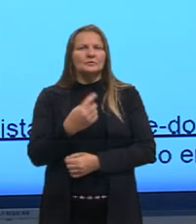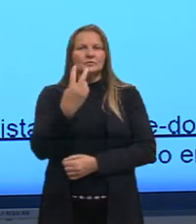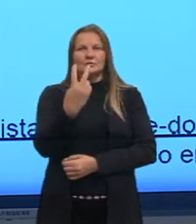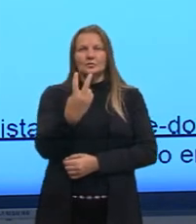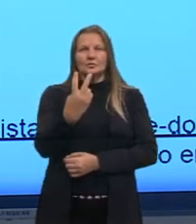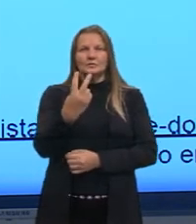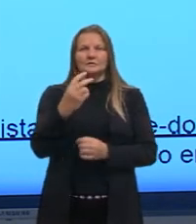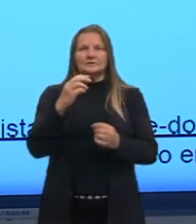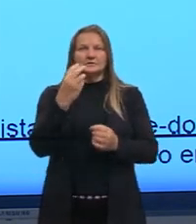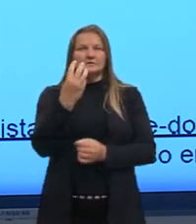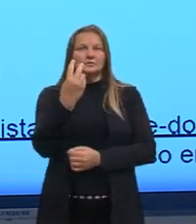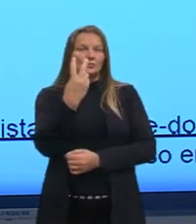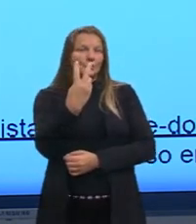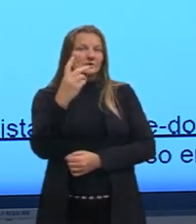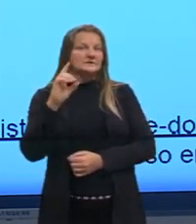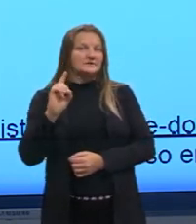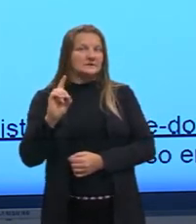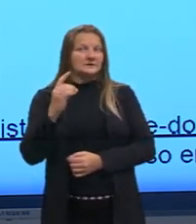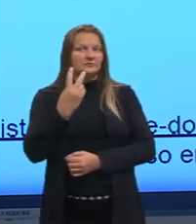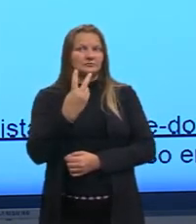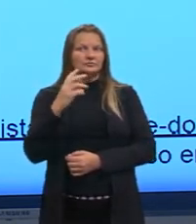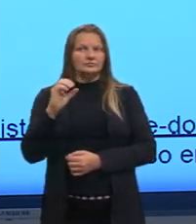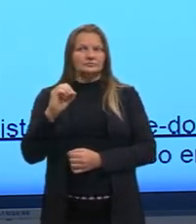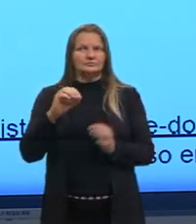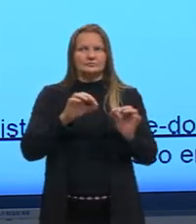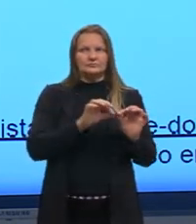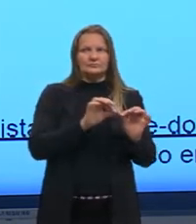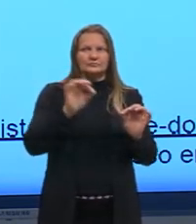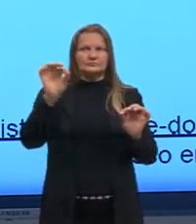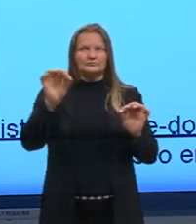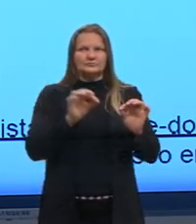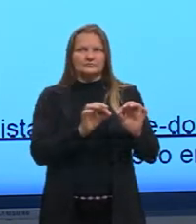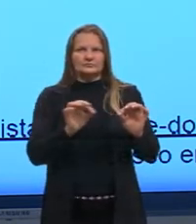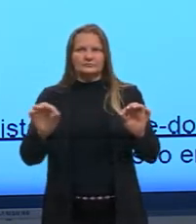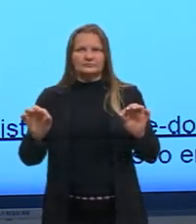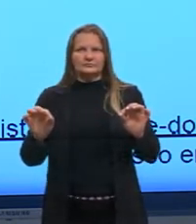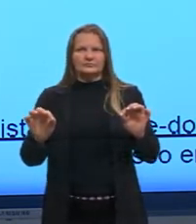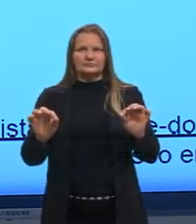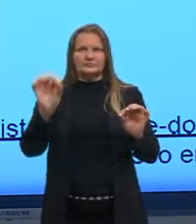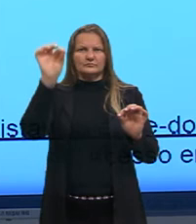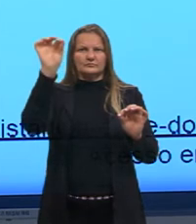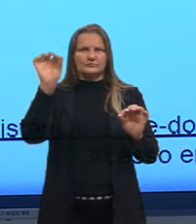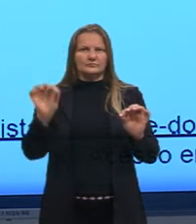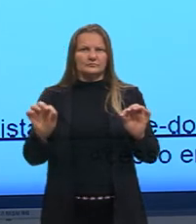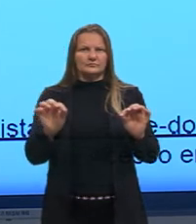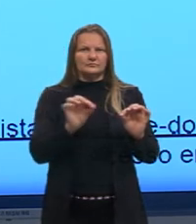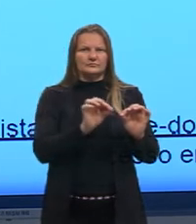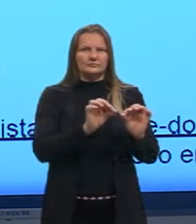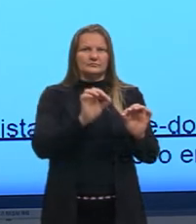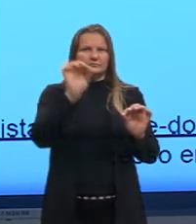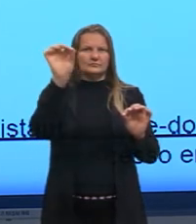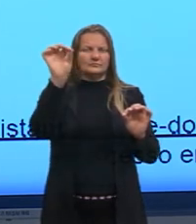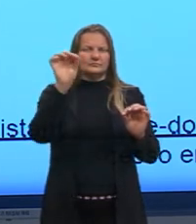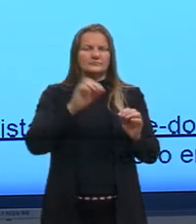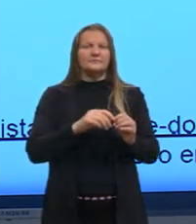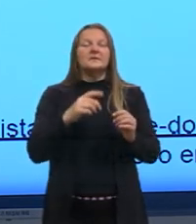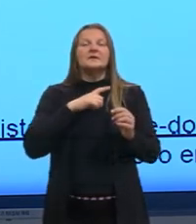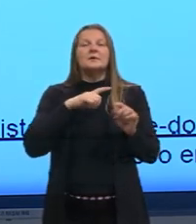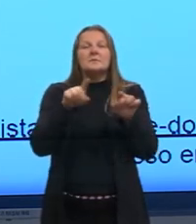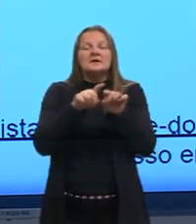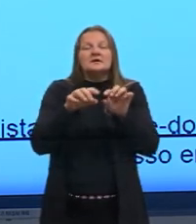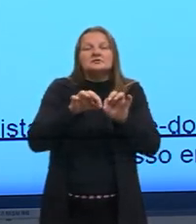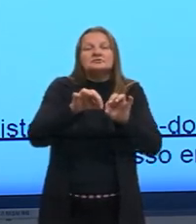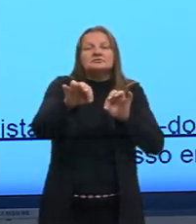dimensões, né, a variação do X, a variação do Y, e aqui a distância entre esses dois